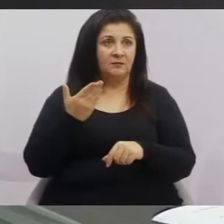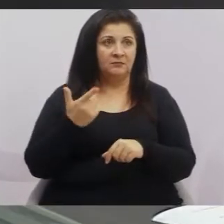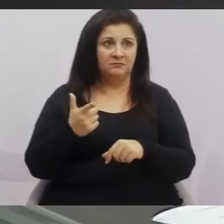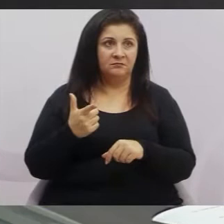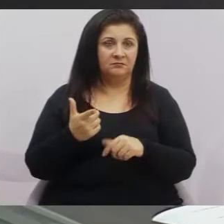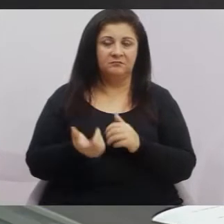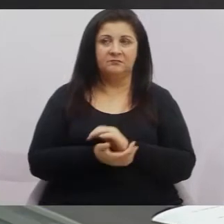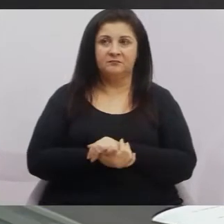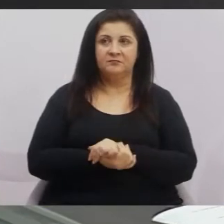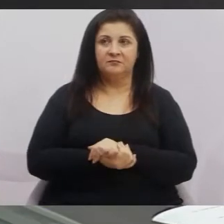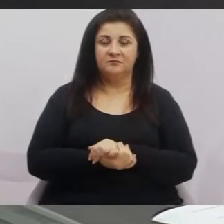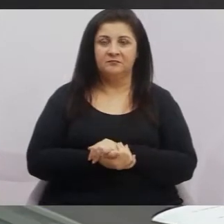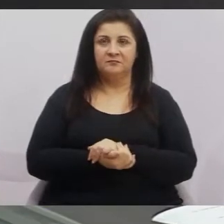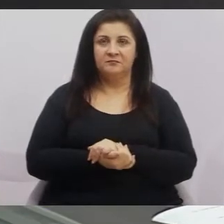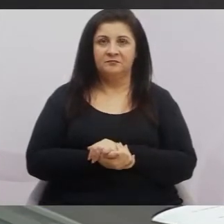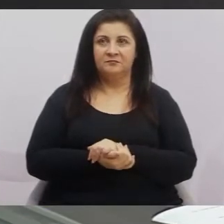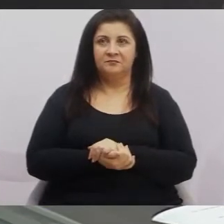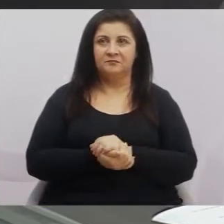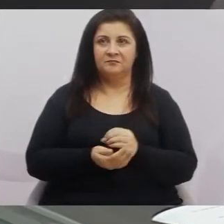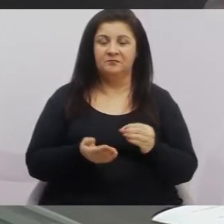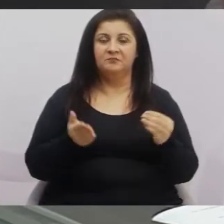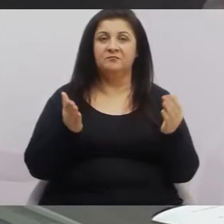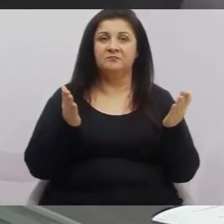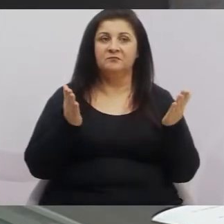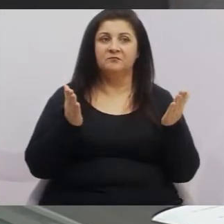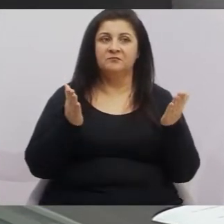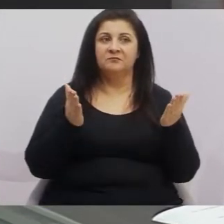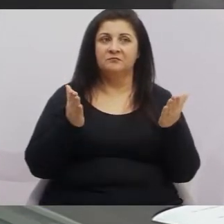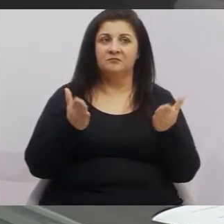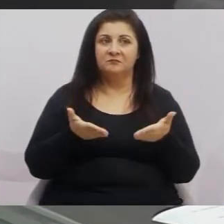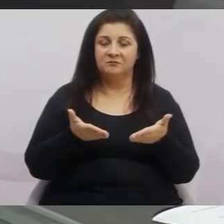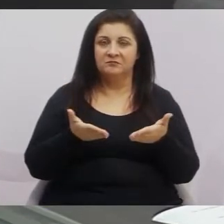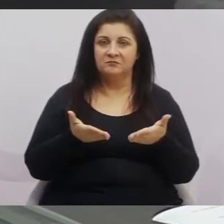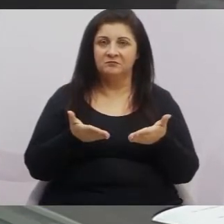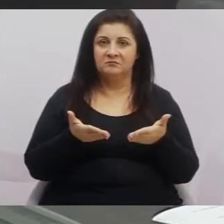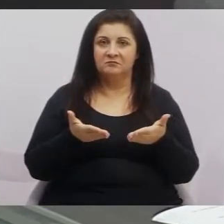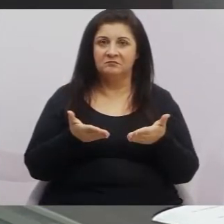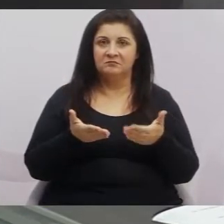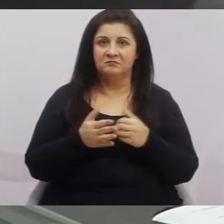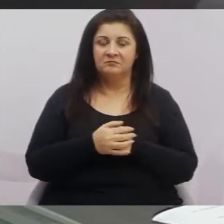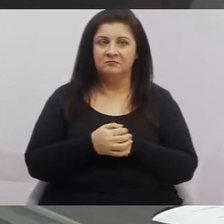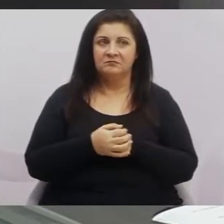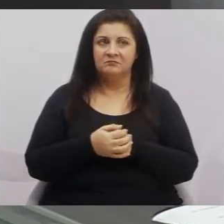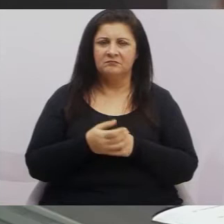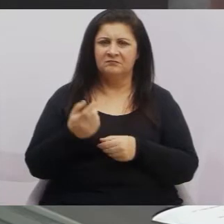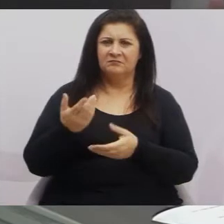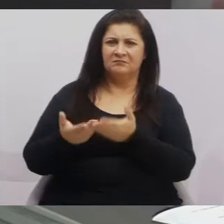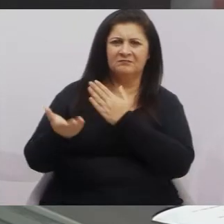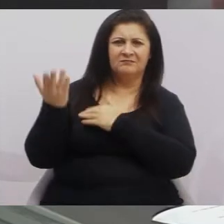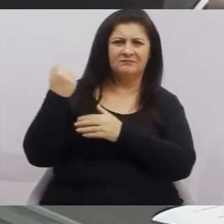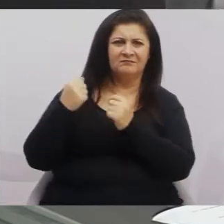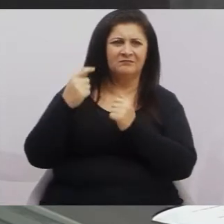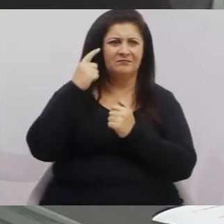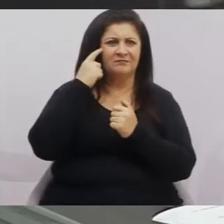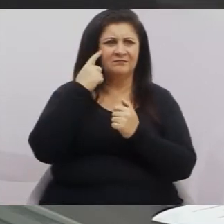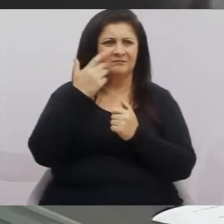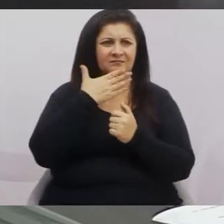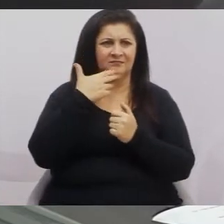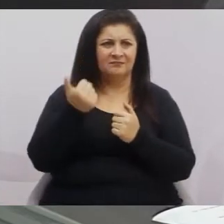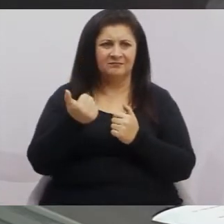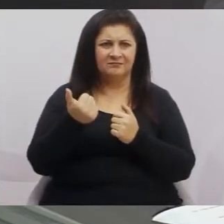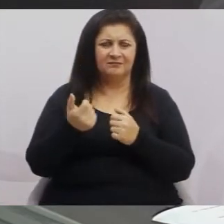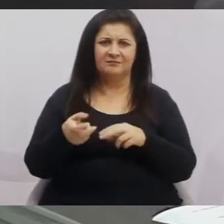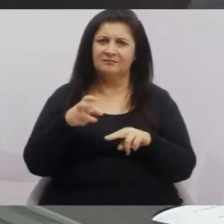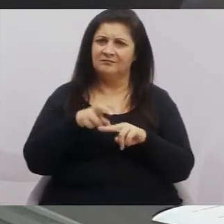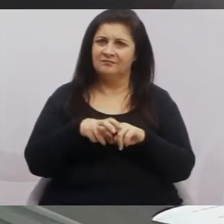então, hoje eu acho que... E não é vergonha nenhuma você discutir, voltar atrás, repensar melhor, e hoje nós